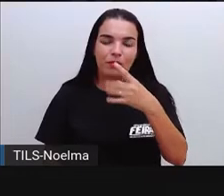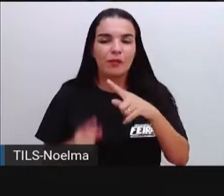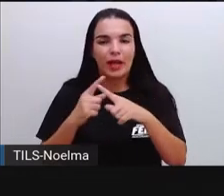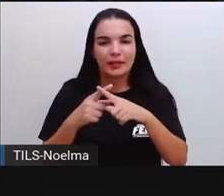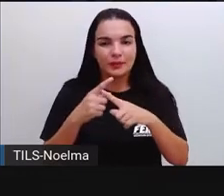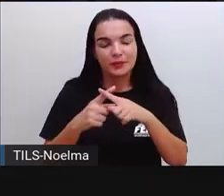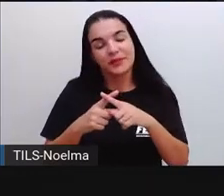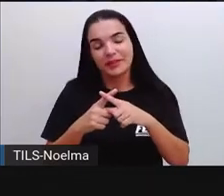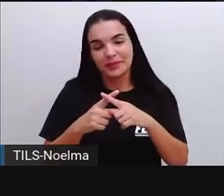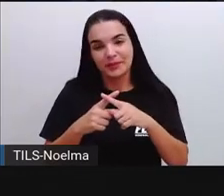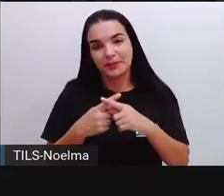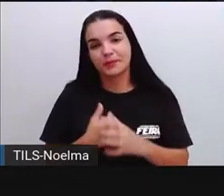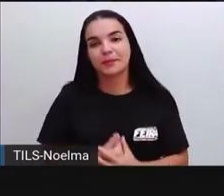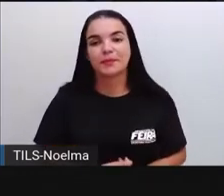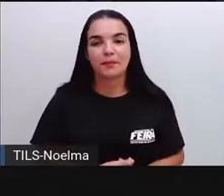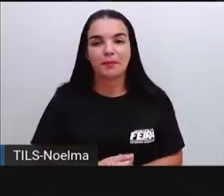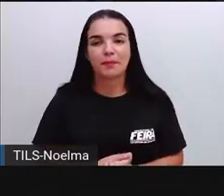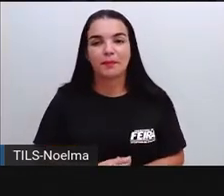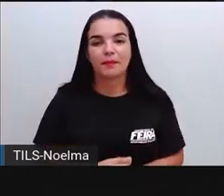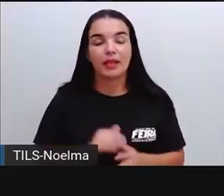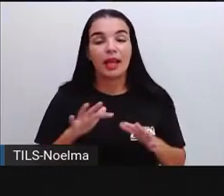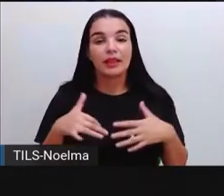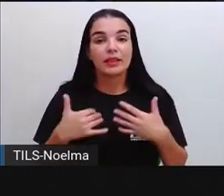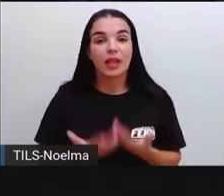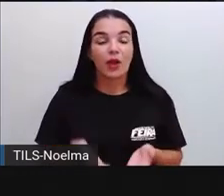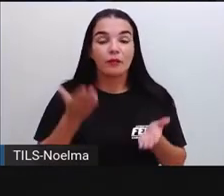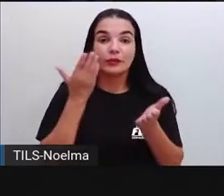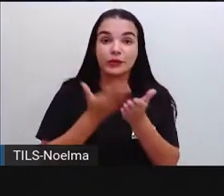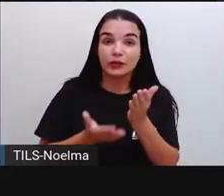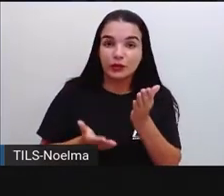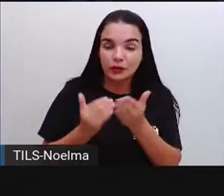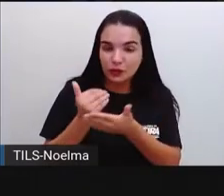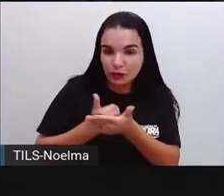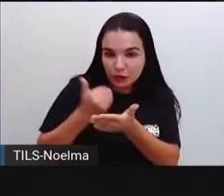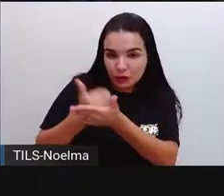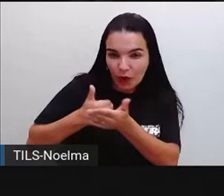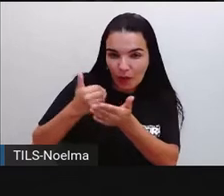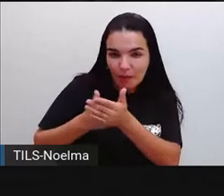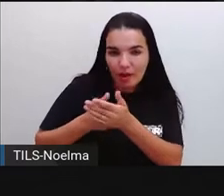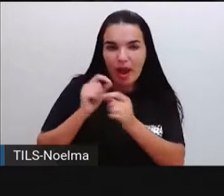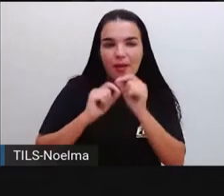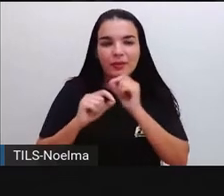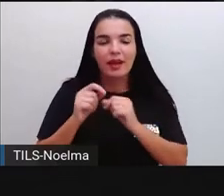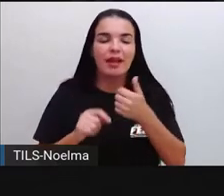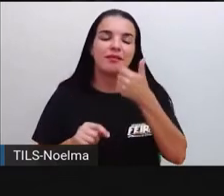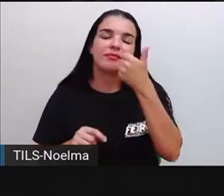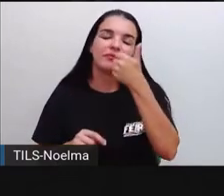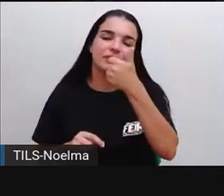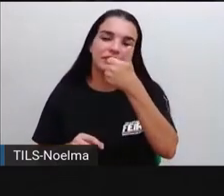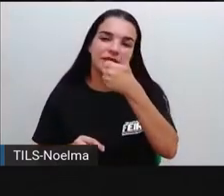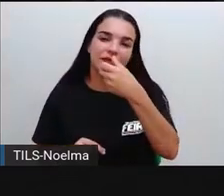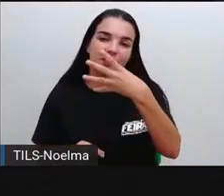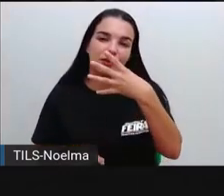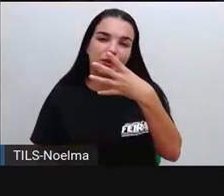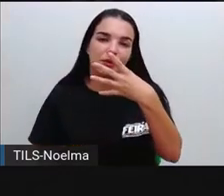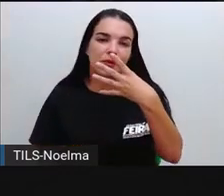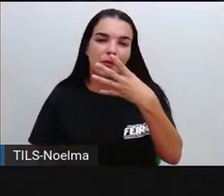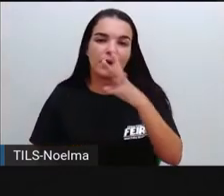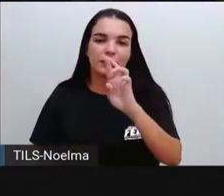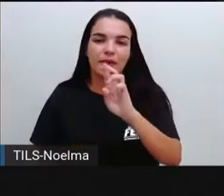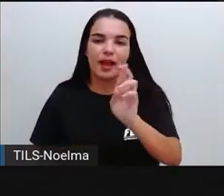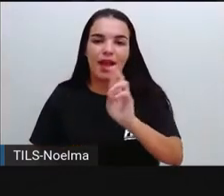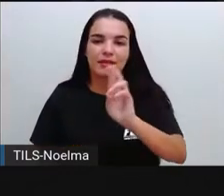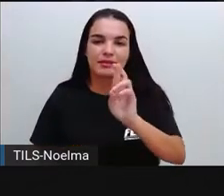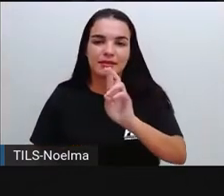dois, três, quatro. Então, vai sobrar aí um troco, ó, de